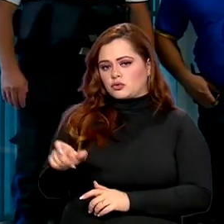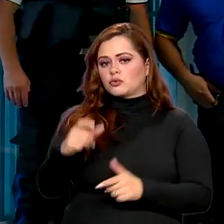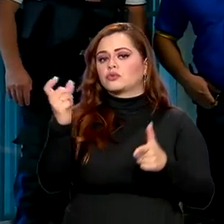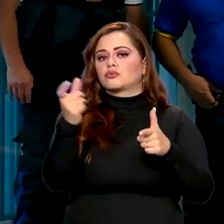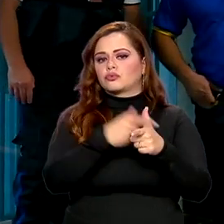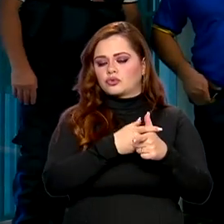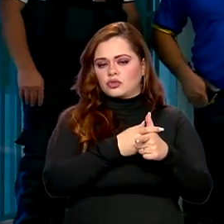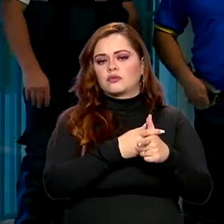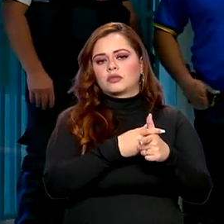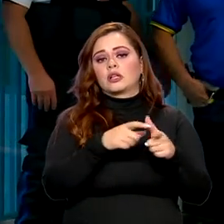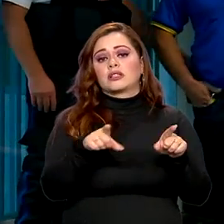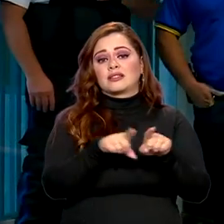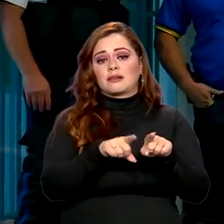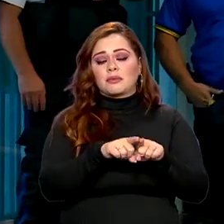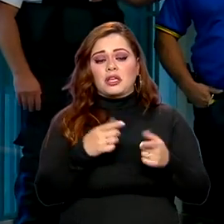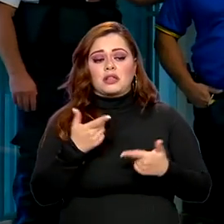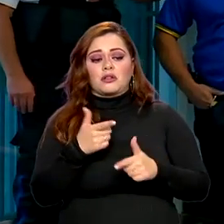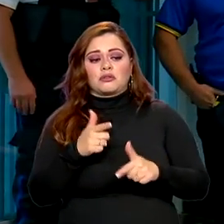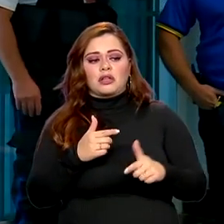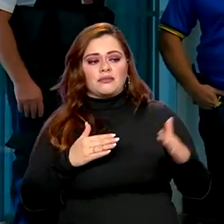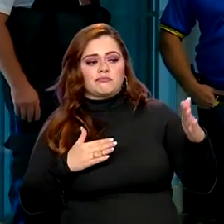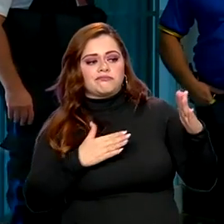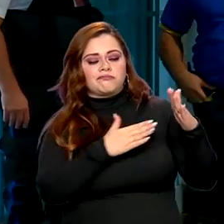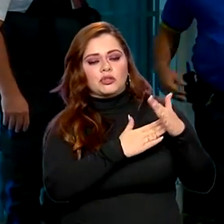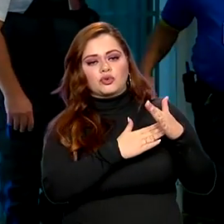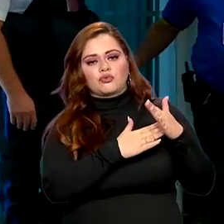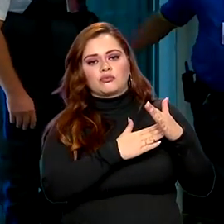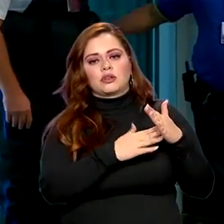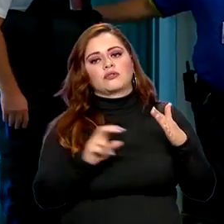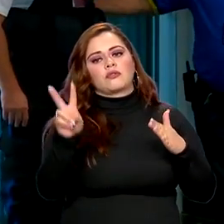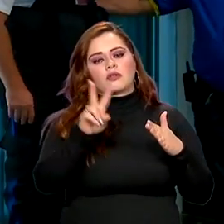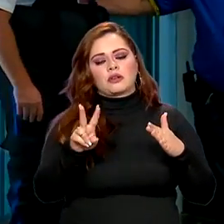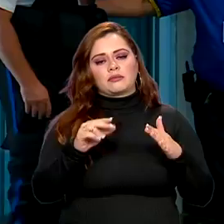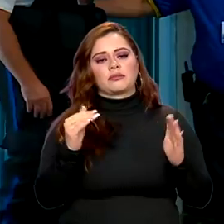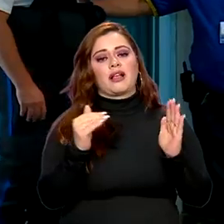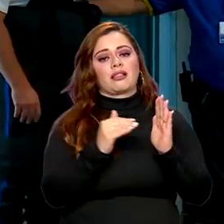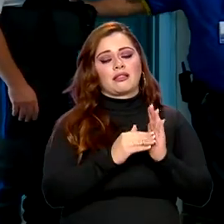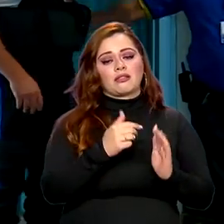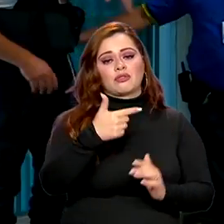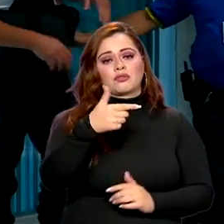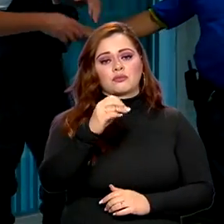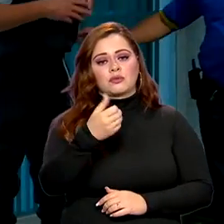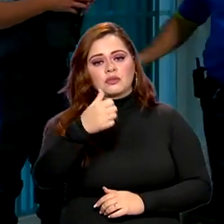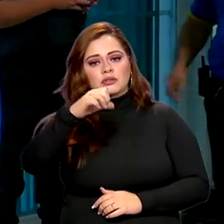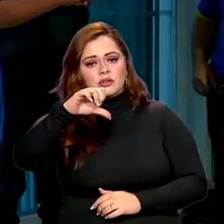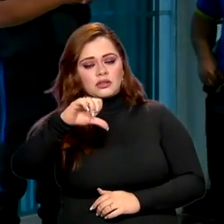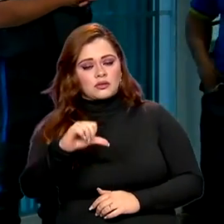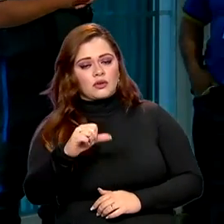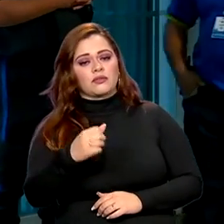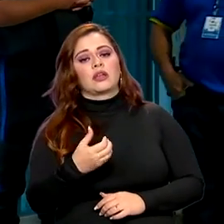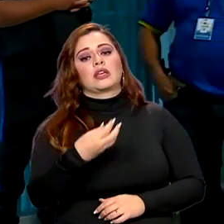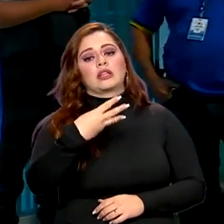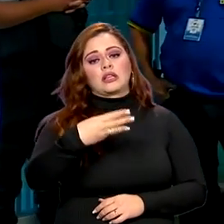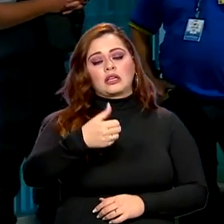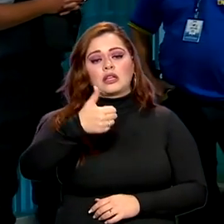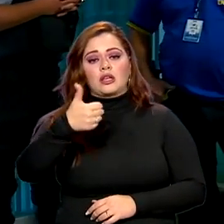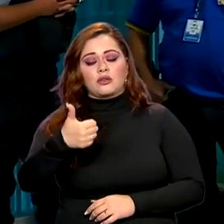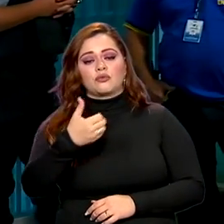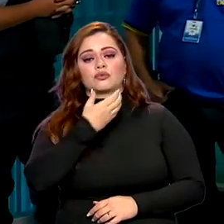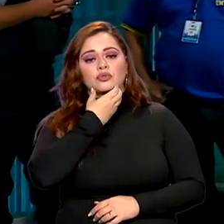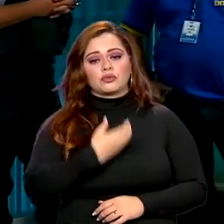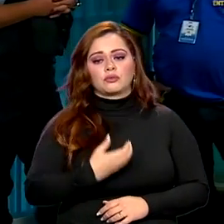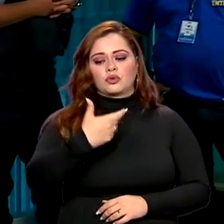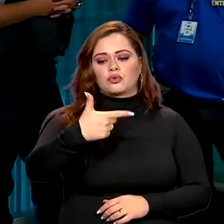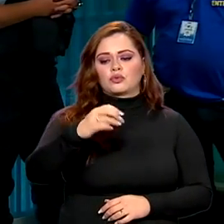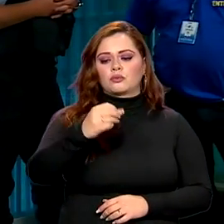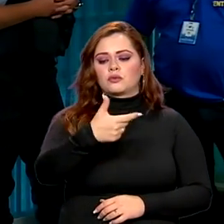financeiras, sem limite de valor, negativadas entre 2019 e 31 de dezembro de 2022